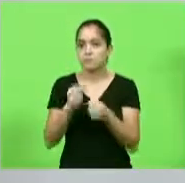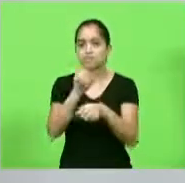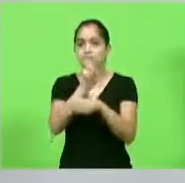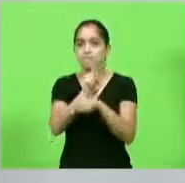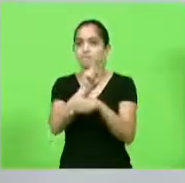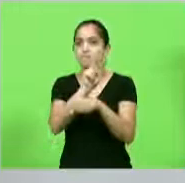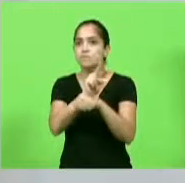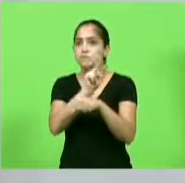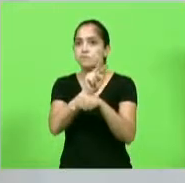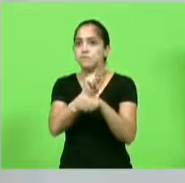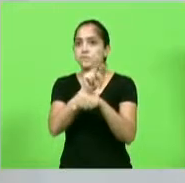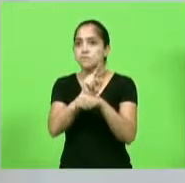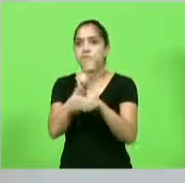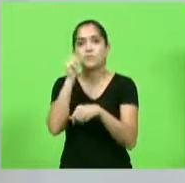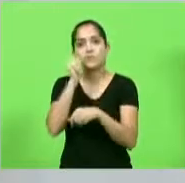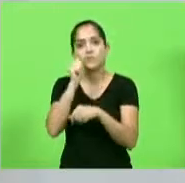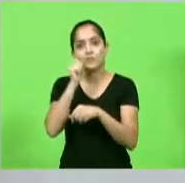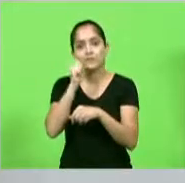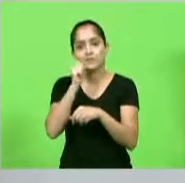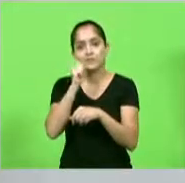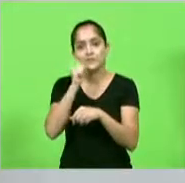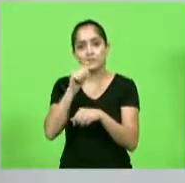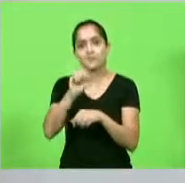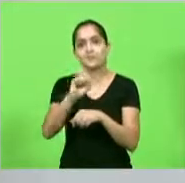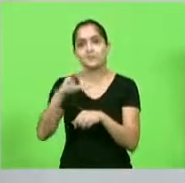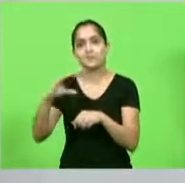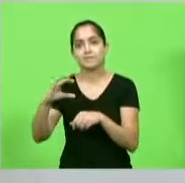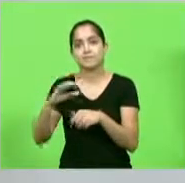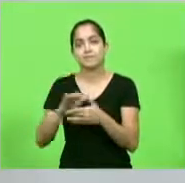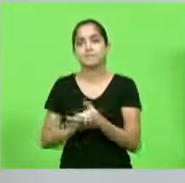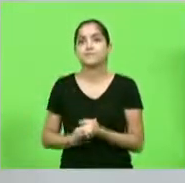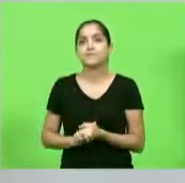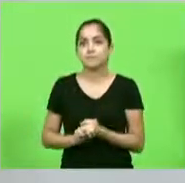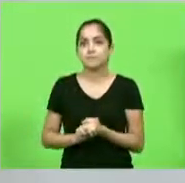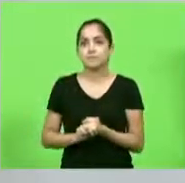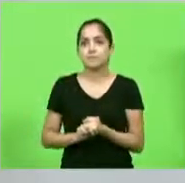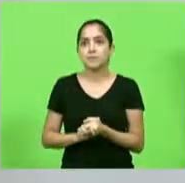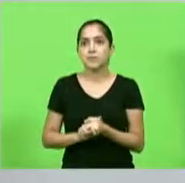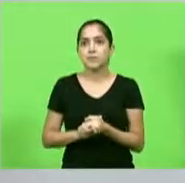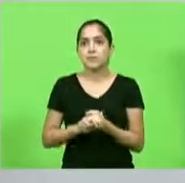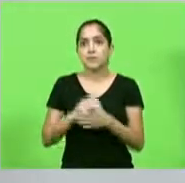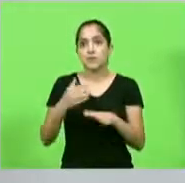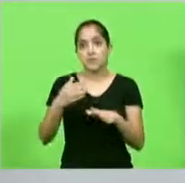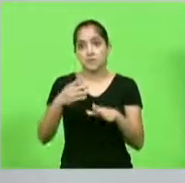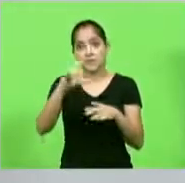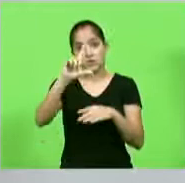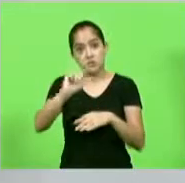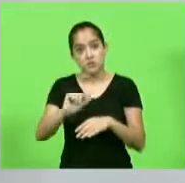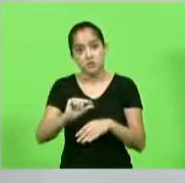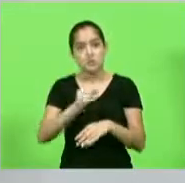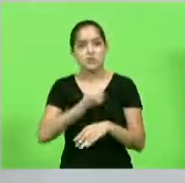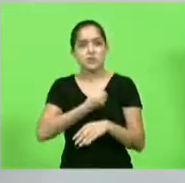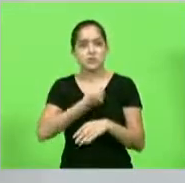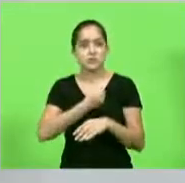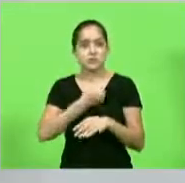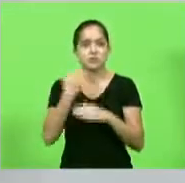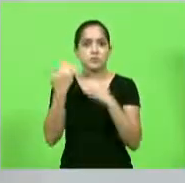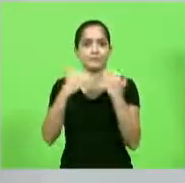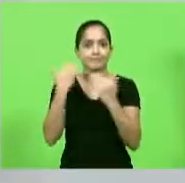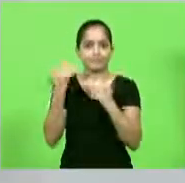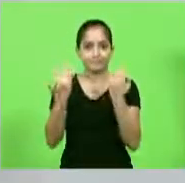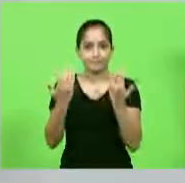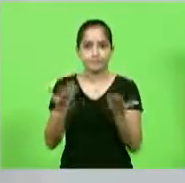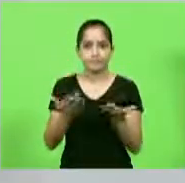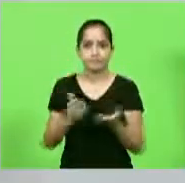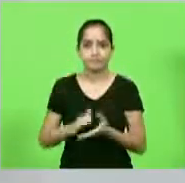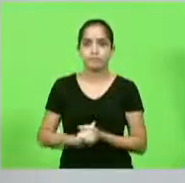proteção da mulher em Santa Catarina e para acessar esse número absurdo de violência contra a mulher obrigado